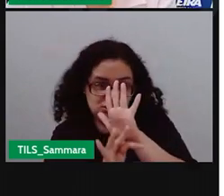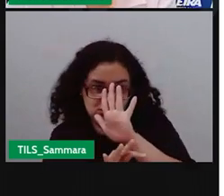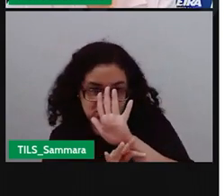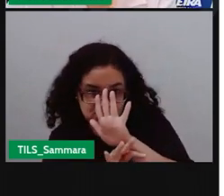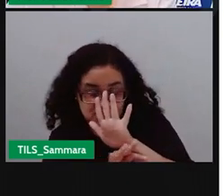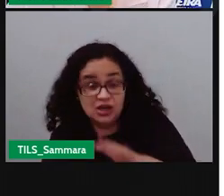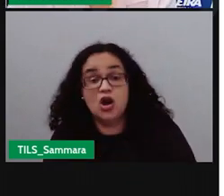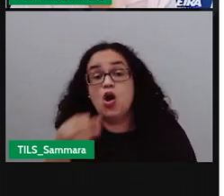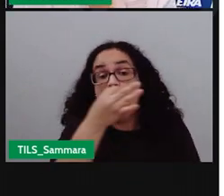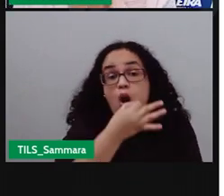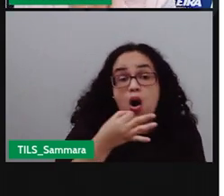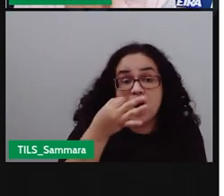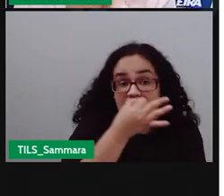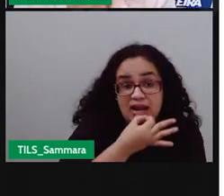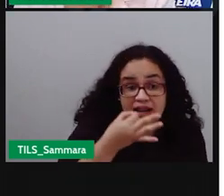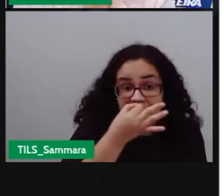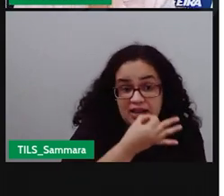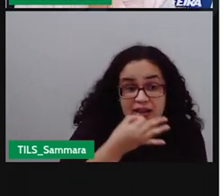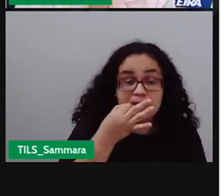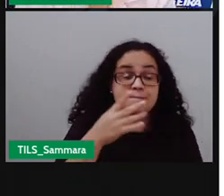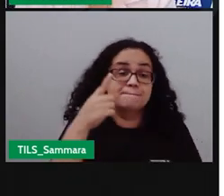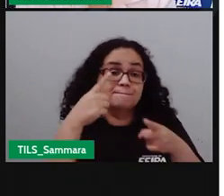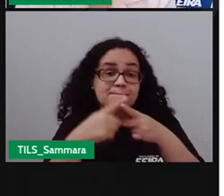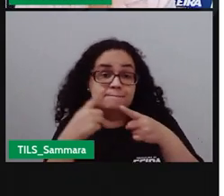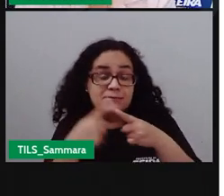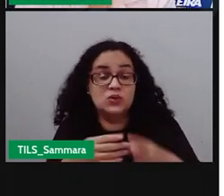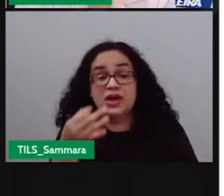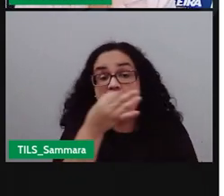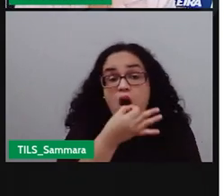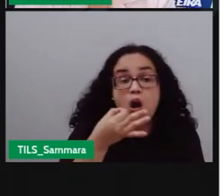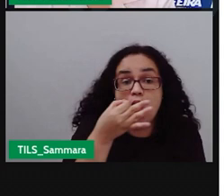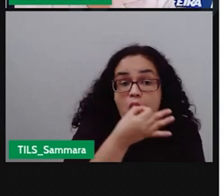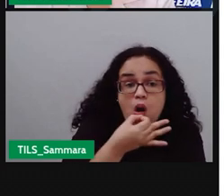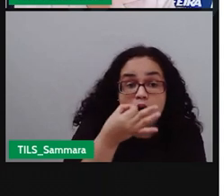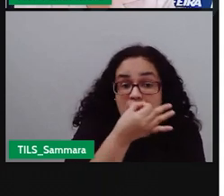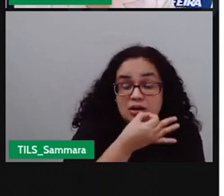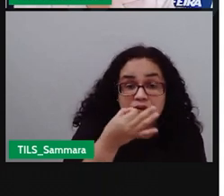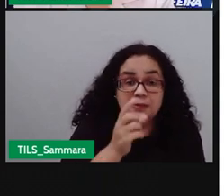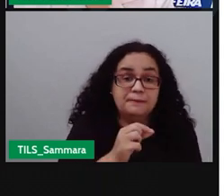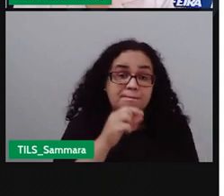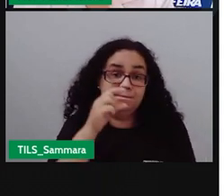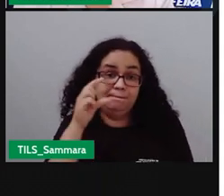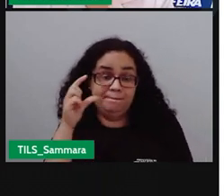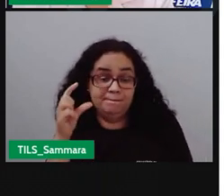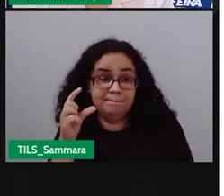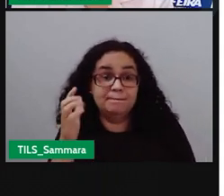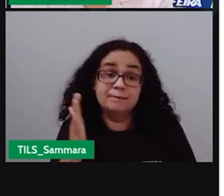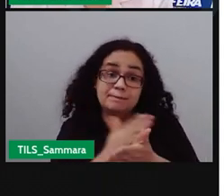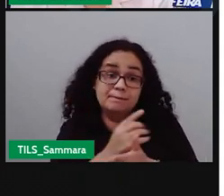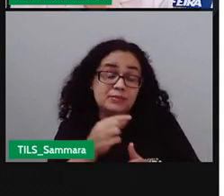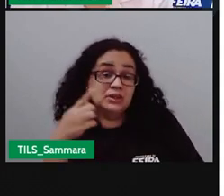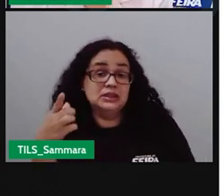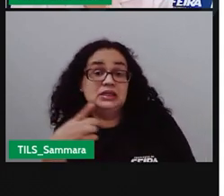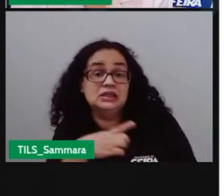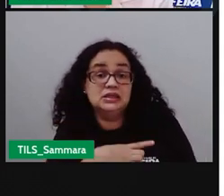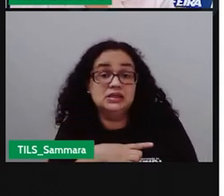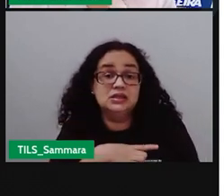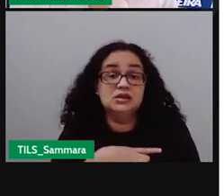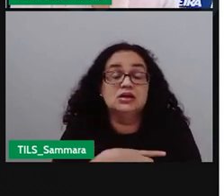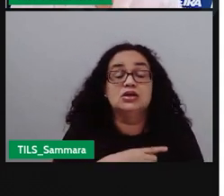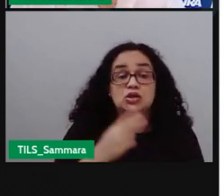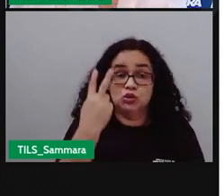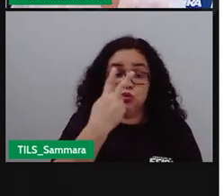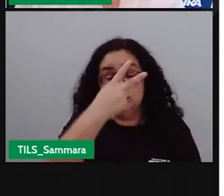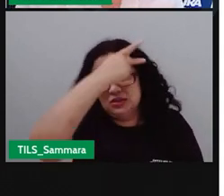pela oralidade, né, porque ela é oral, né, na maioria das vezes, produzido pela interação